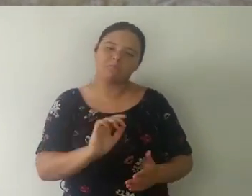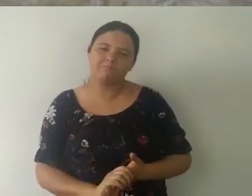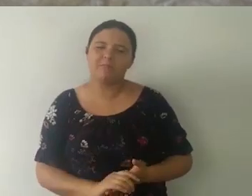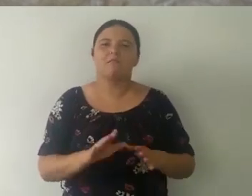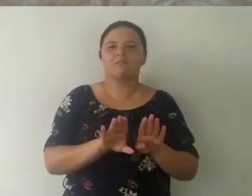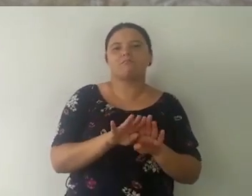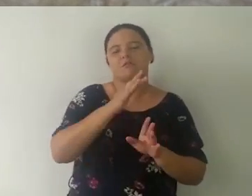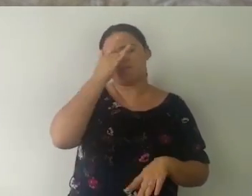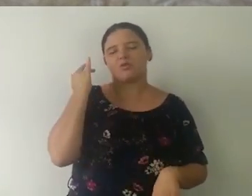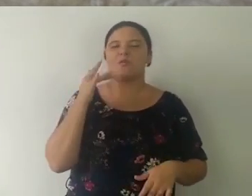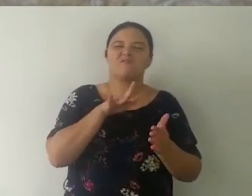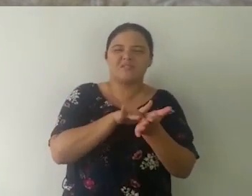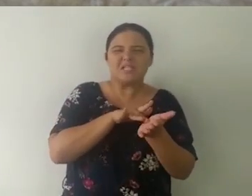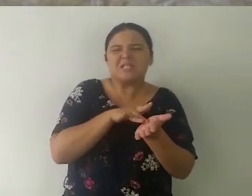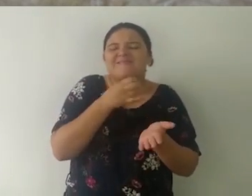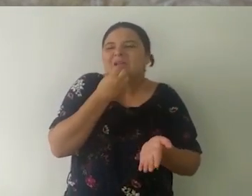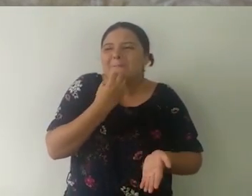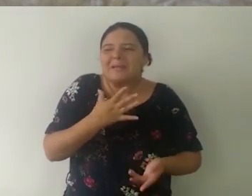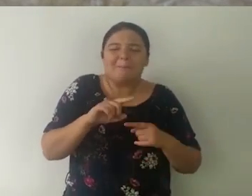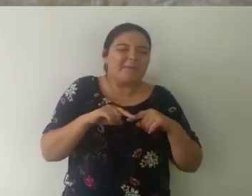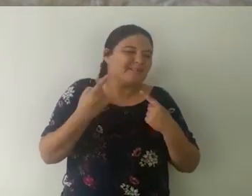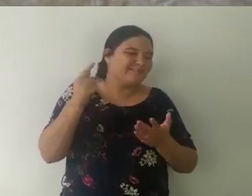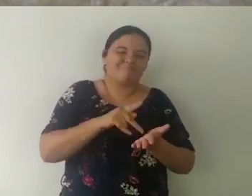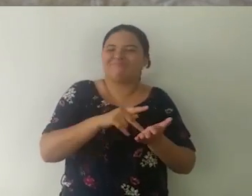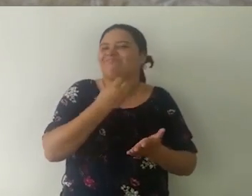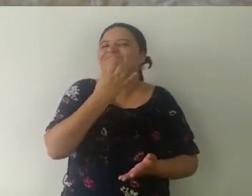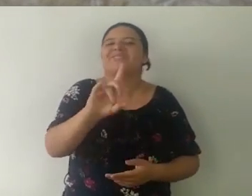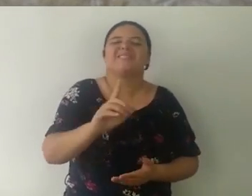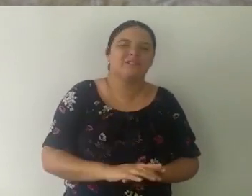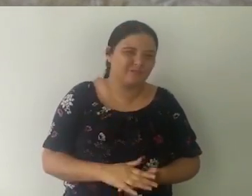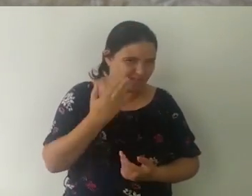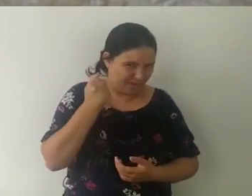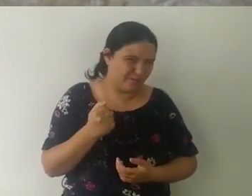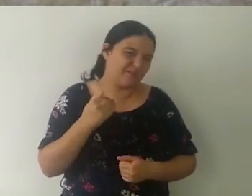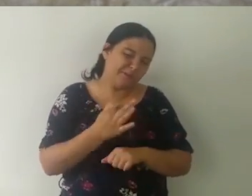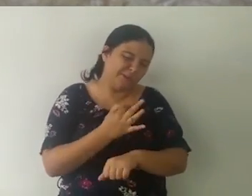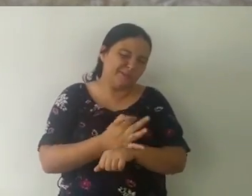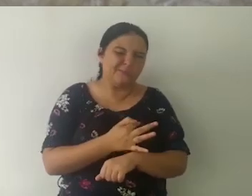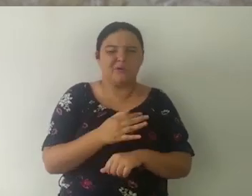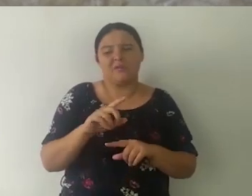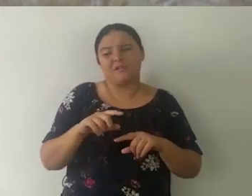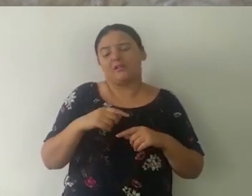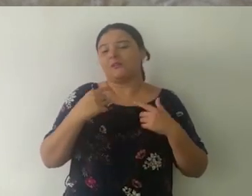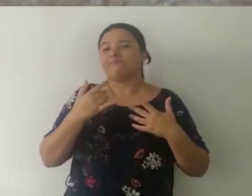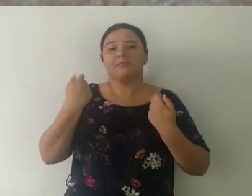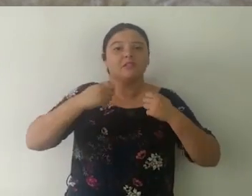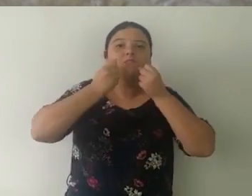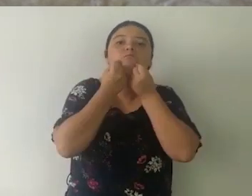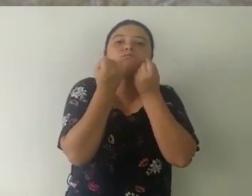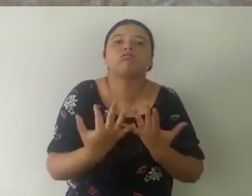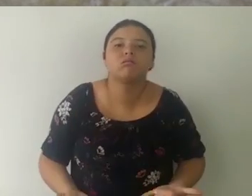o outro. É muito comum fingir que tá tudo bem, mas no fundo tá, sabe, tá magoando, tá chateado com aquilo, tá